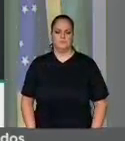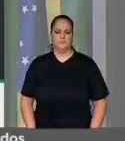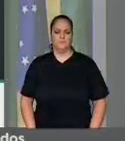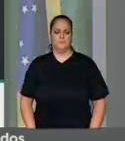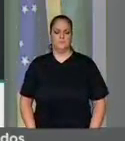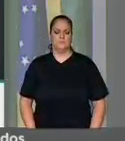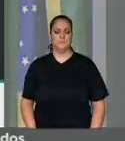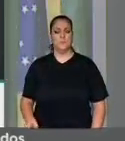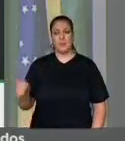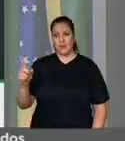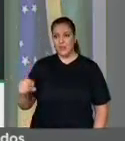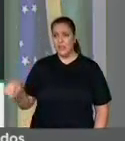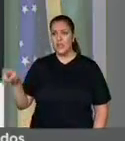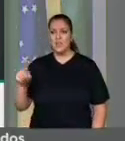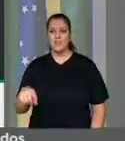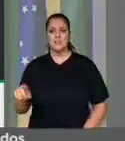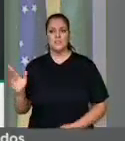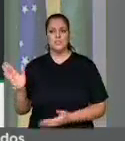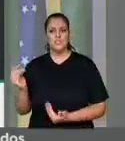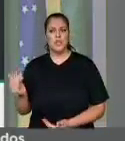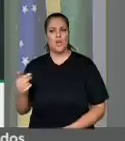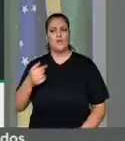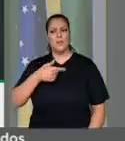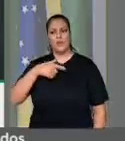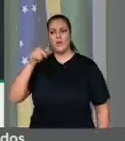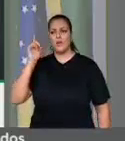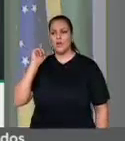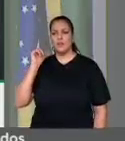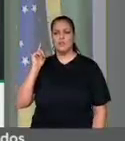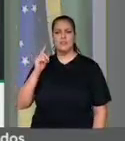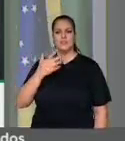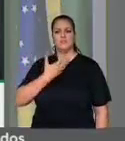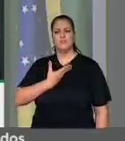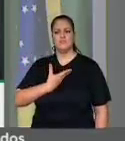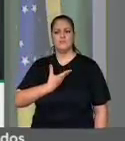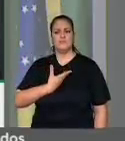muitos desses saírem de casa desacreditados